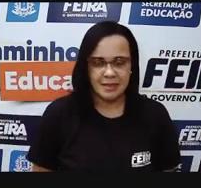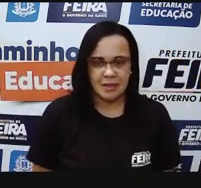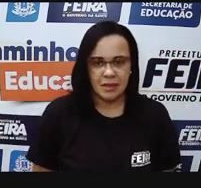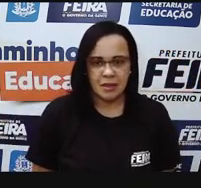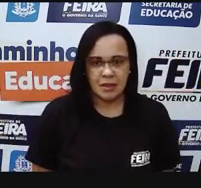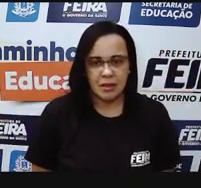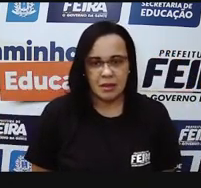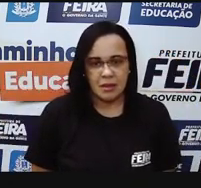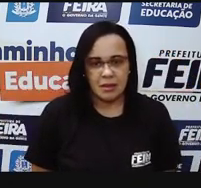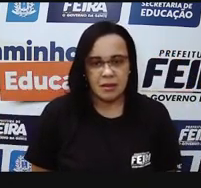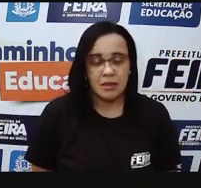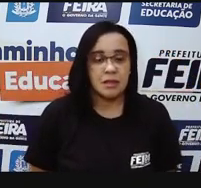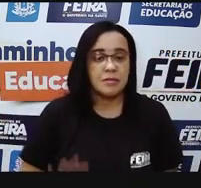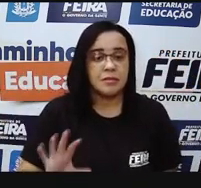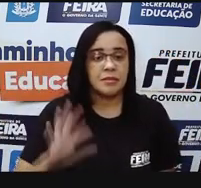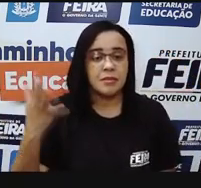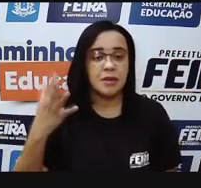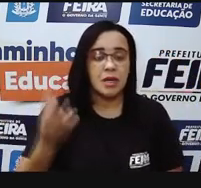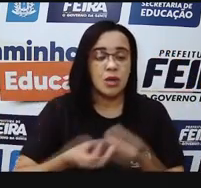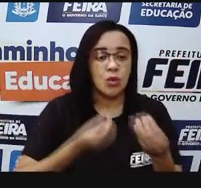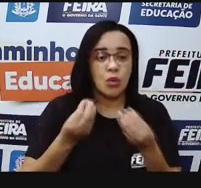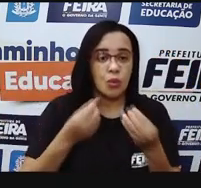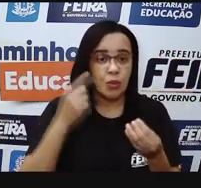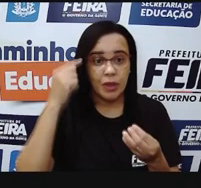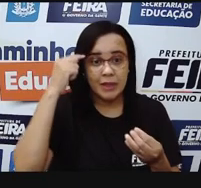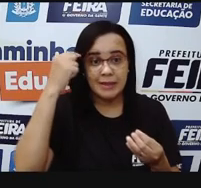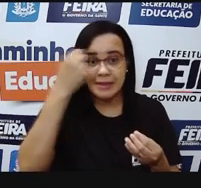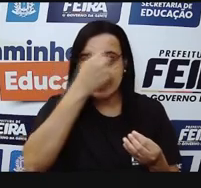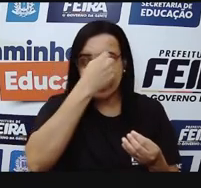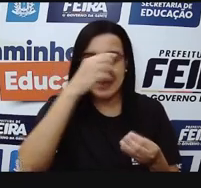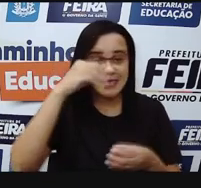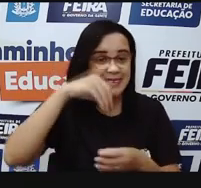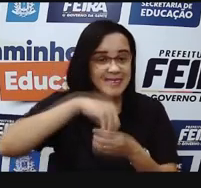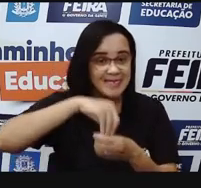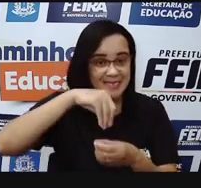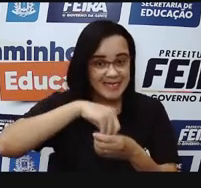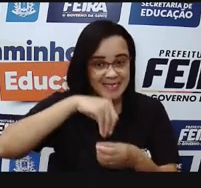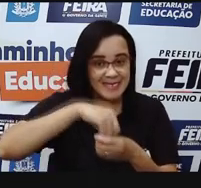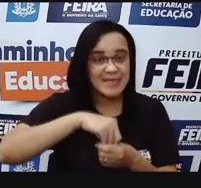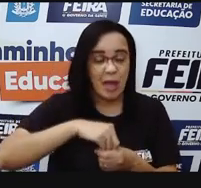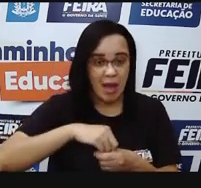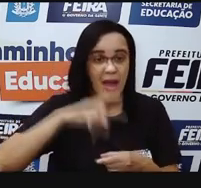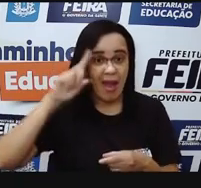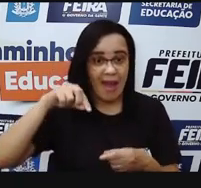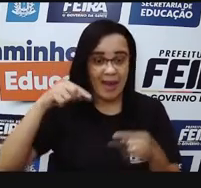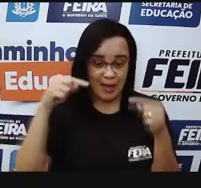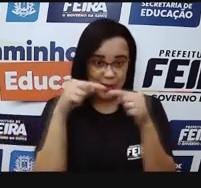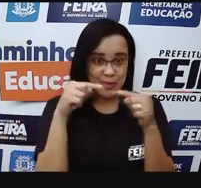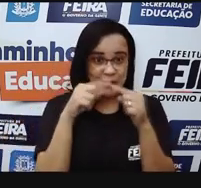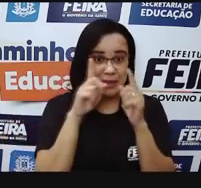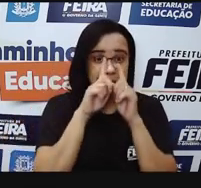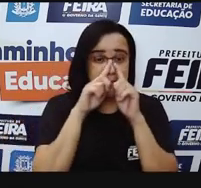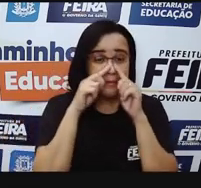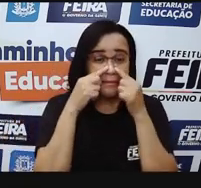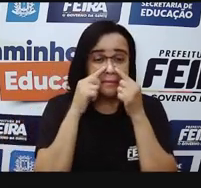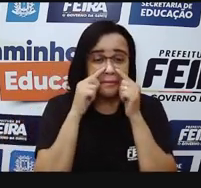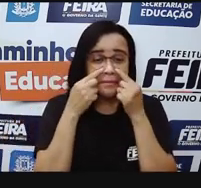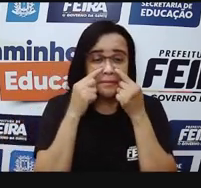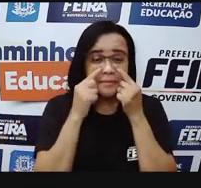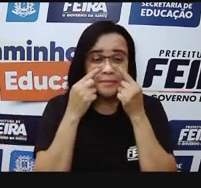Então, o que que acontece? É nessas glândulas lacinais que vai ser produzida a lágrima. E aí, essa lágrima,